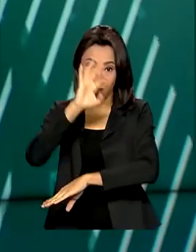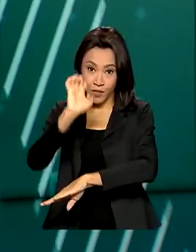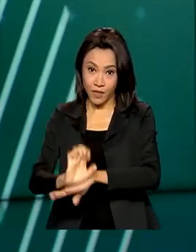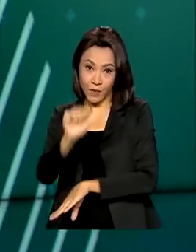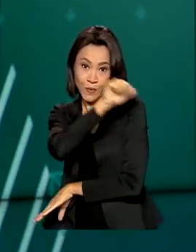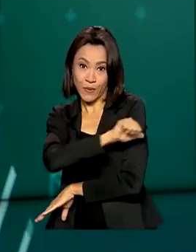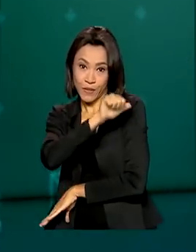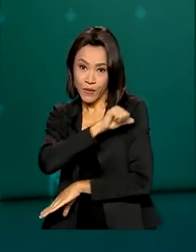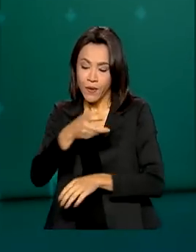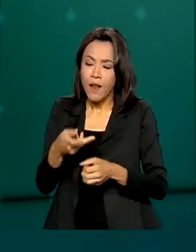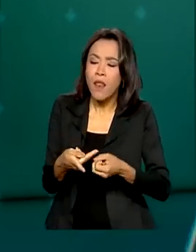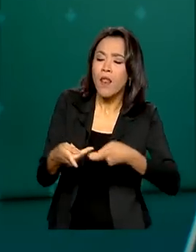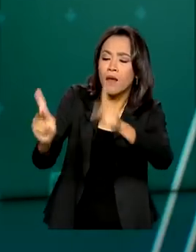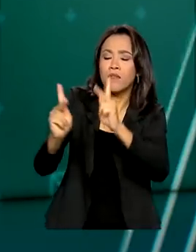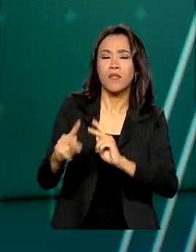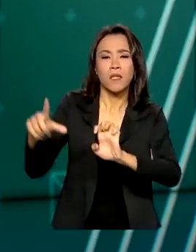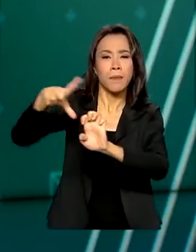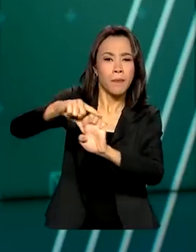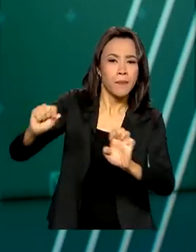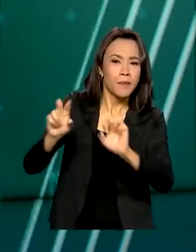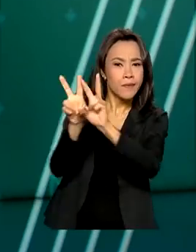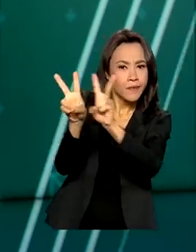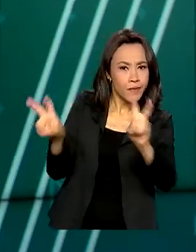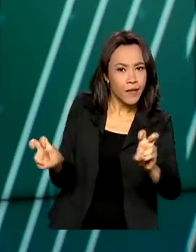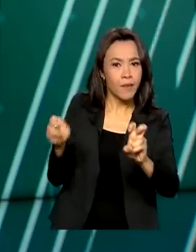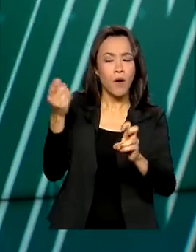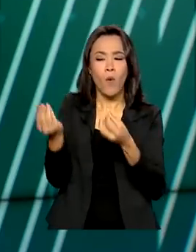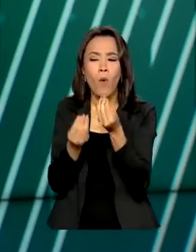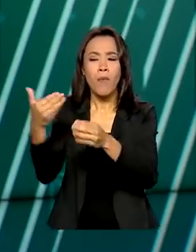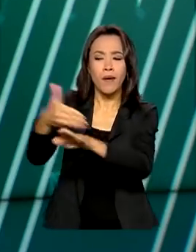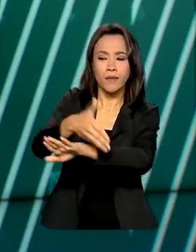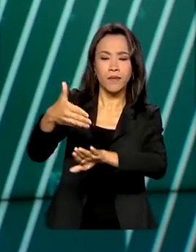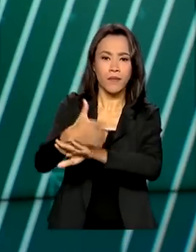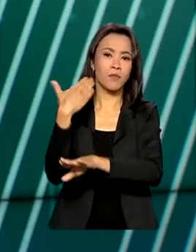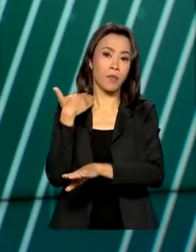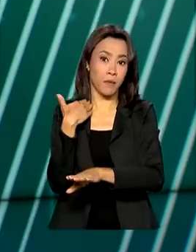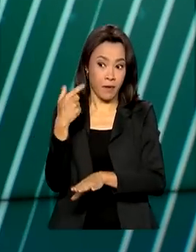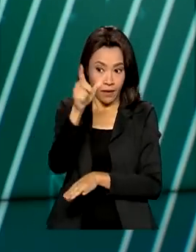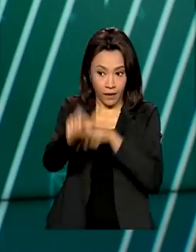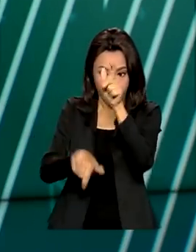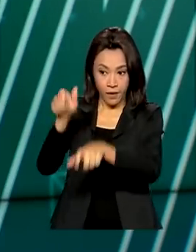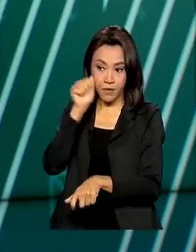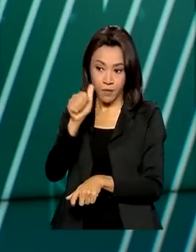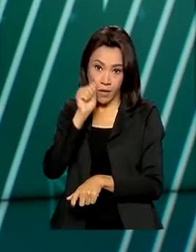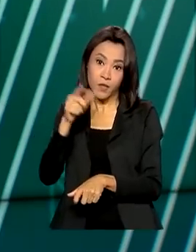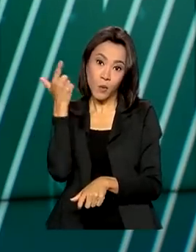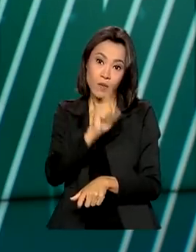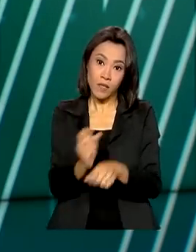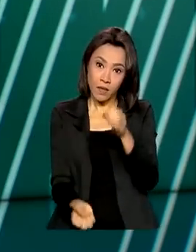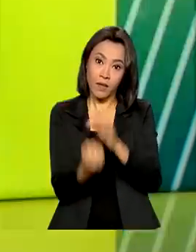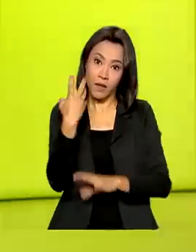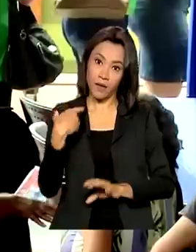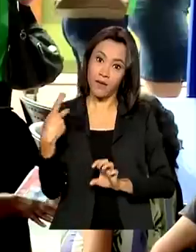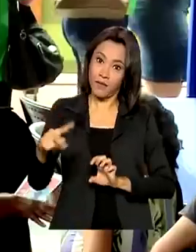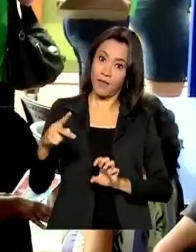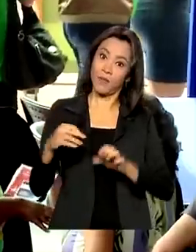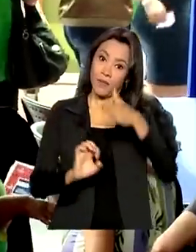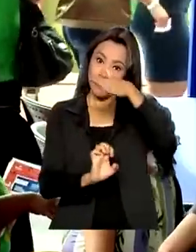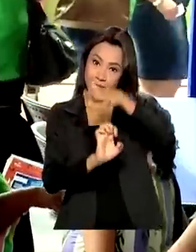empreendedorismo e acesso a crédito bancário, para que mulheres possam investir no próprio negócio e gerar emprego e renda.